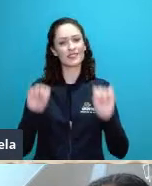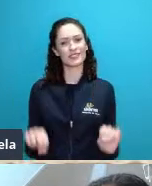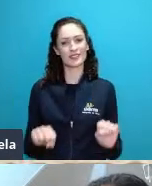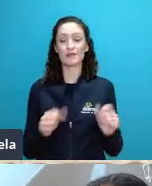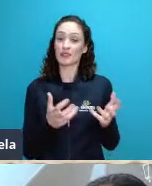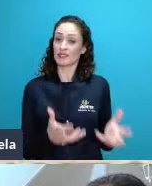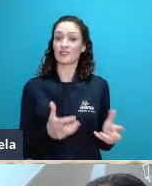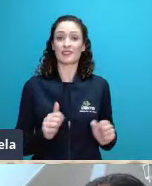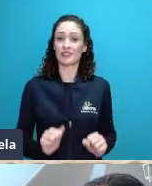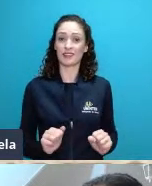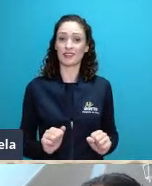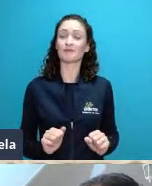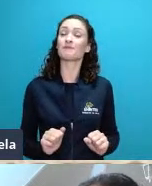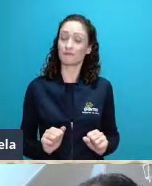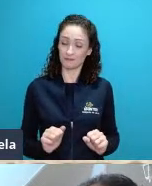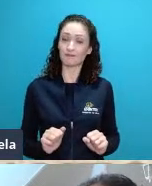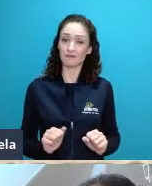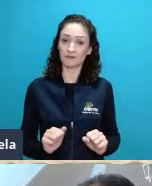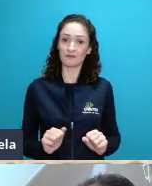essa